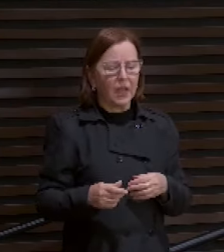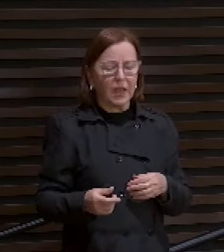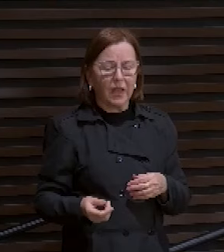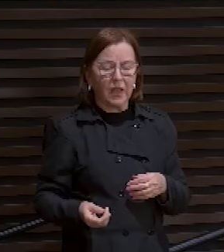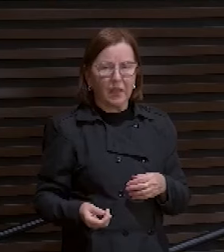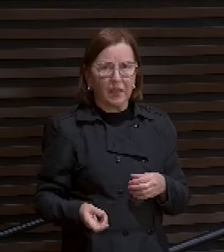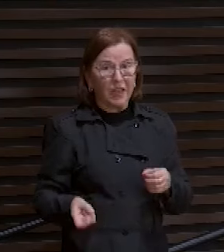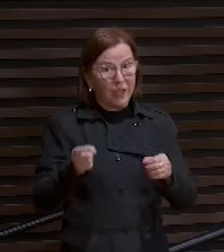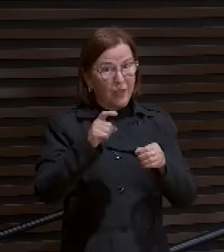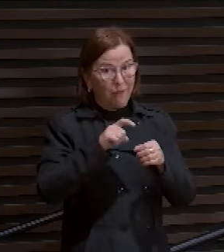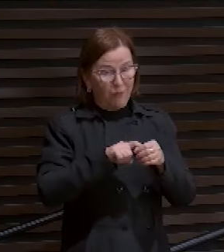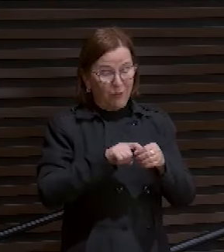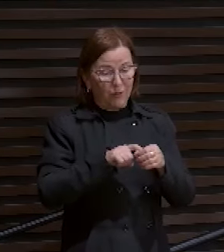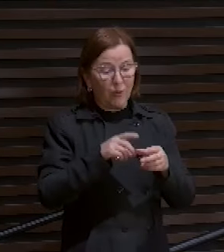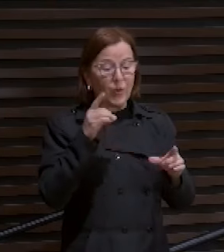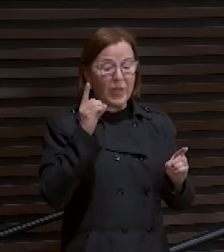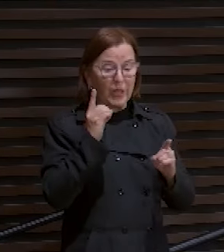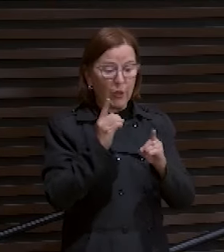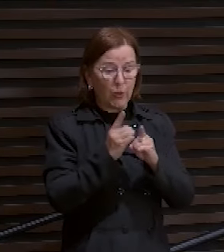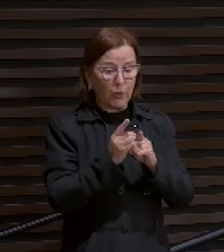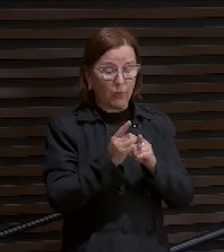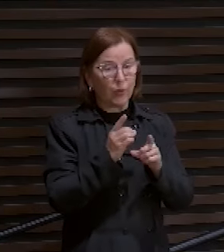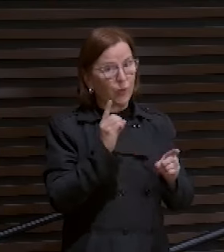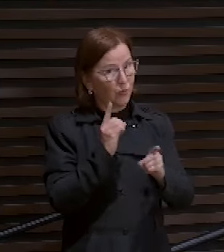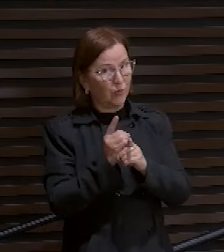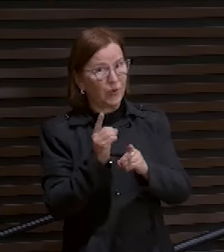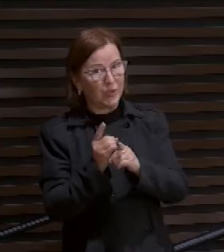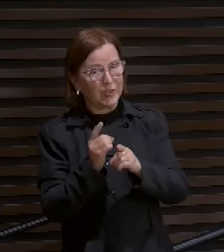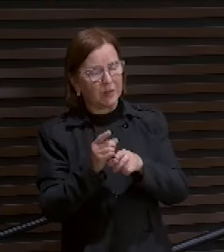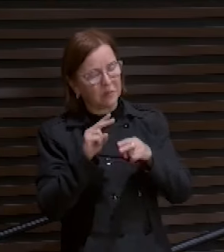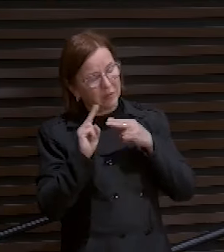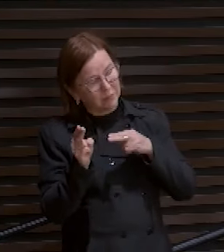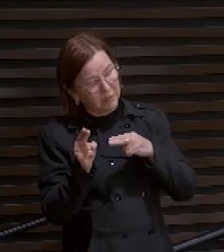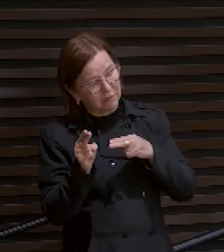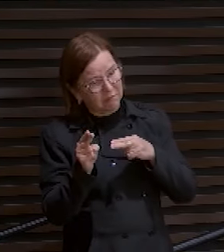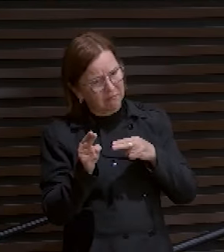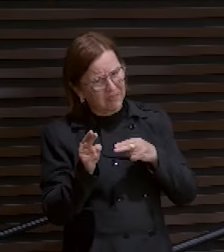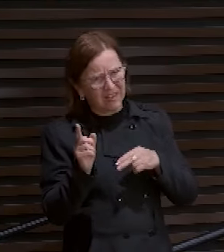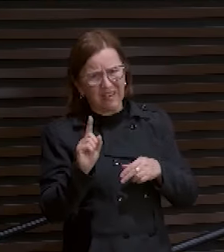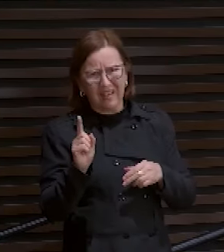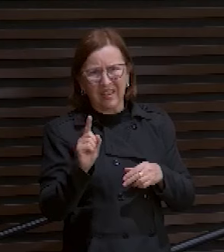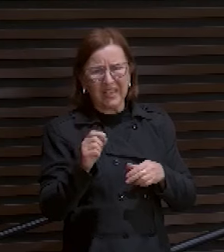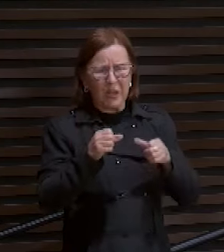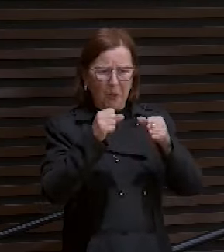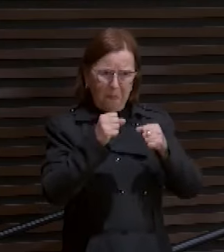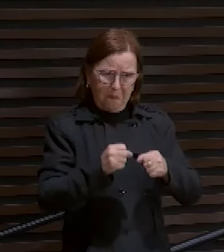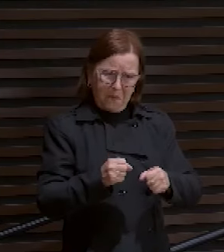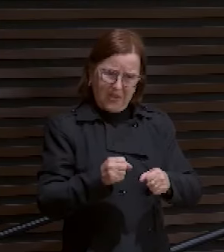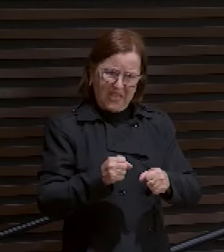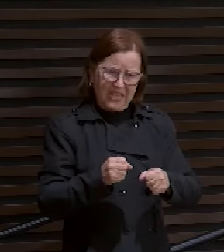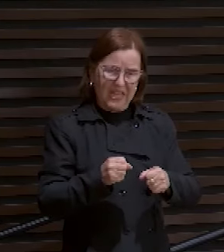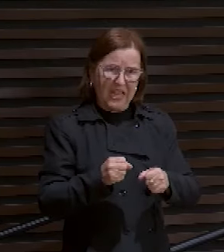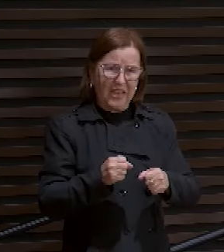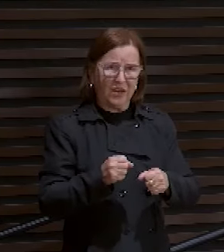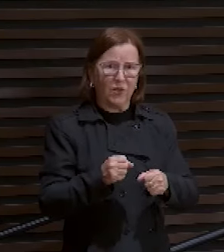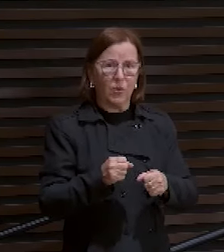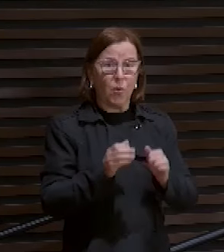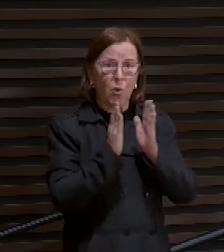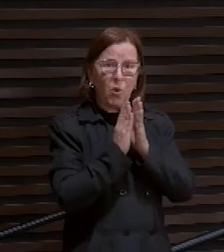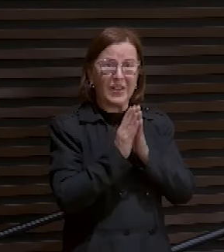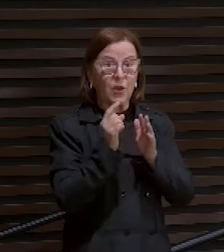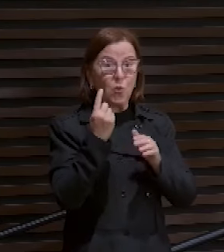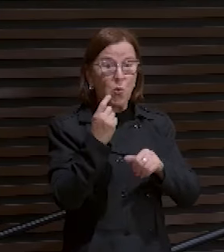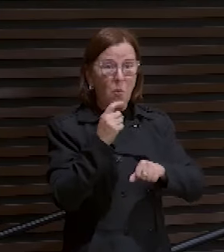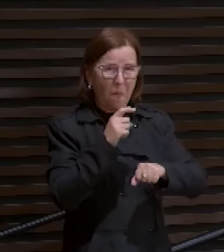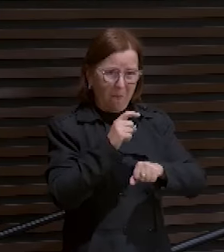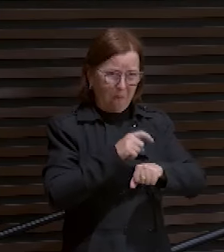pudestes vós vigiar comigo? Vigiai e orai. Vigiai e orai. Para que não entreis em tentação. O espírito, na